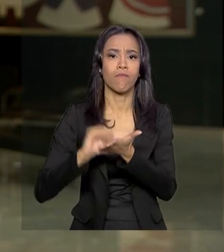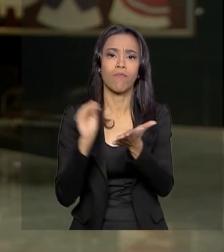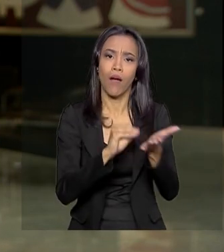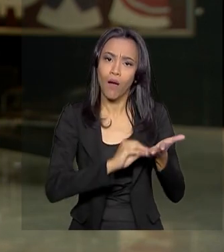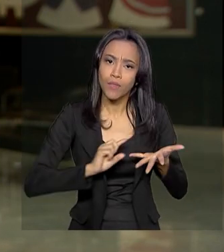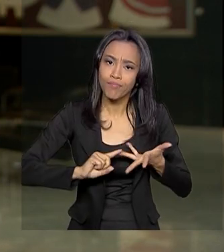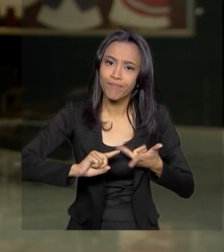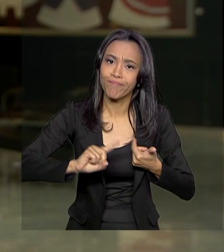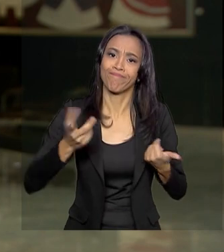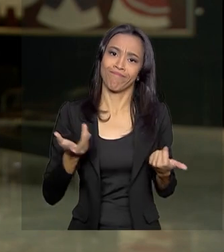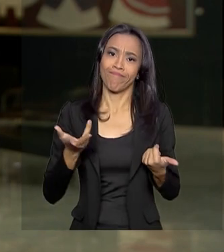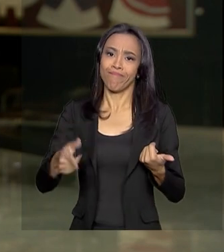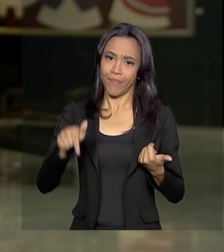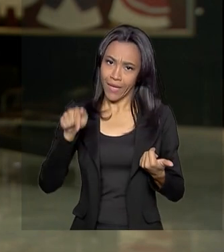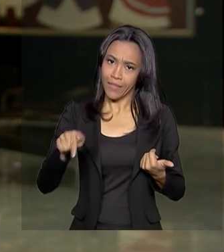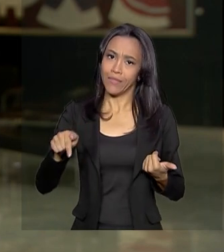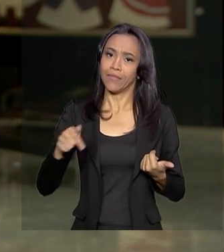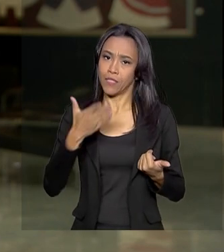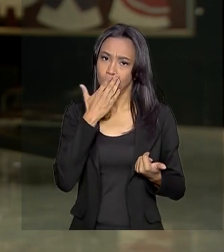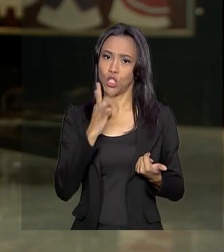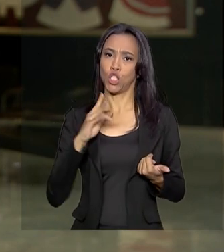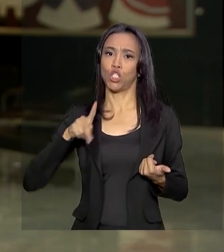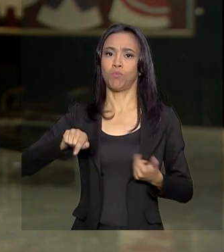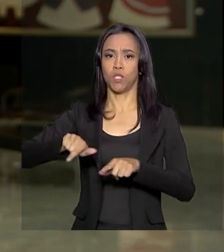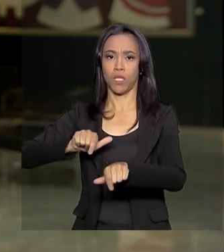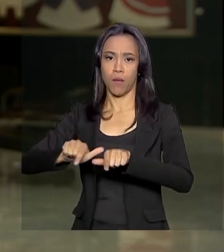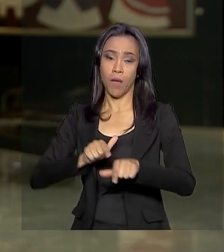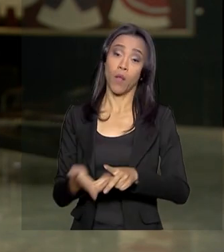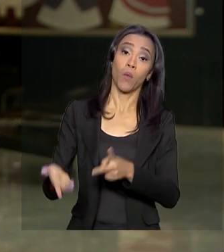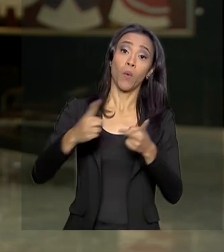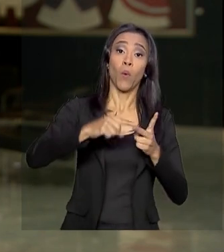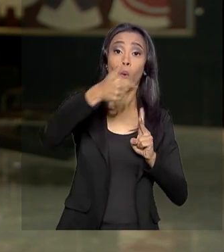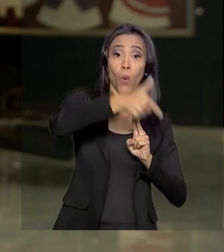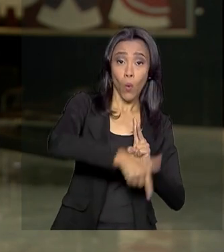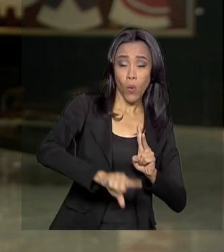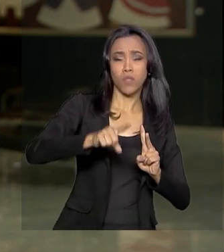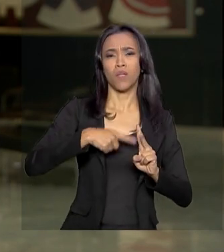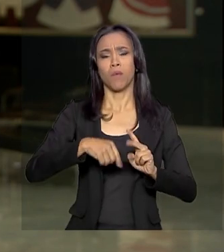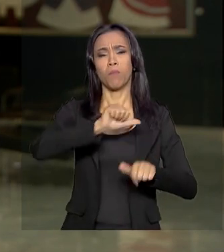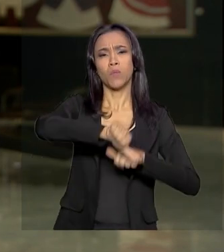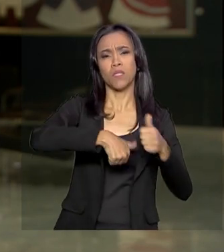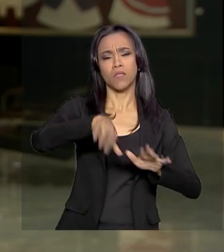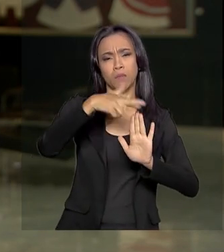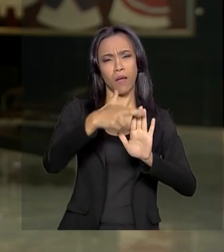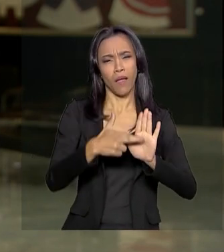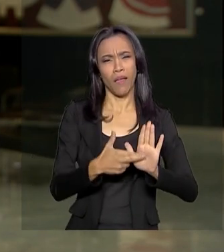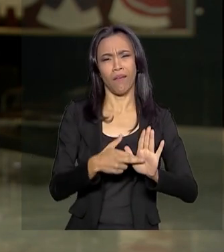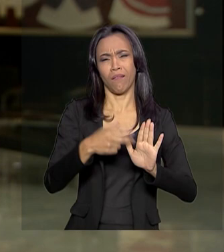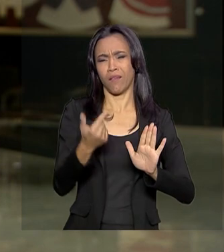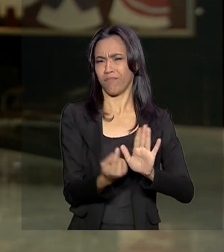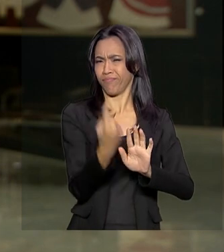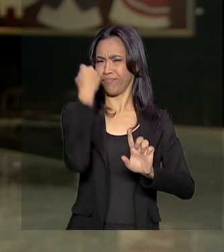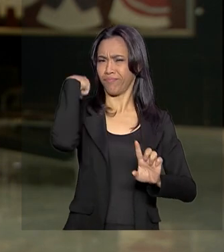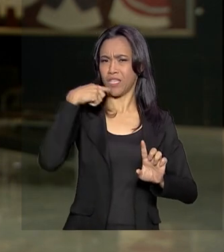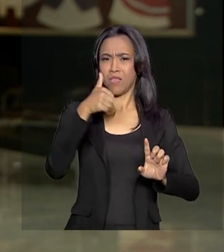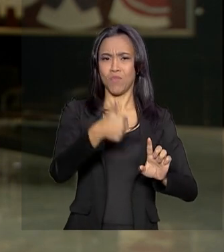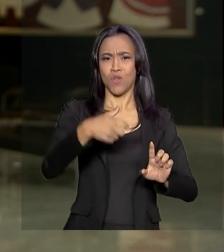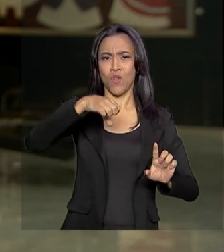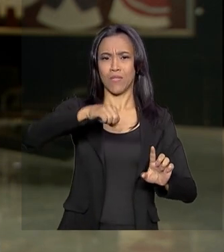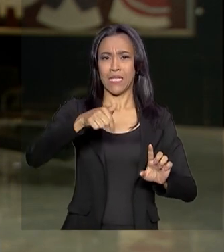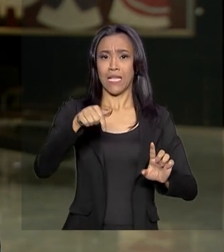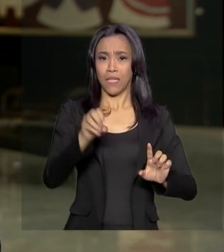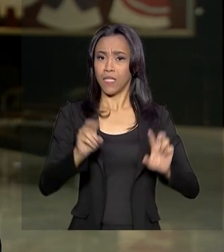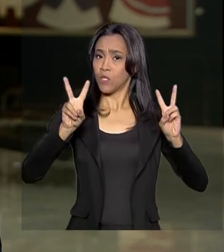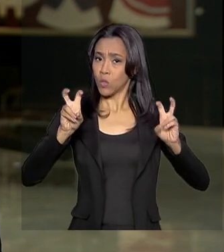obrigatoriedade. Outra mudança foi a revisão de uma regra da década de 70, relativa a máquinas e equipamentos.